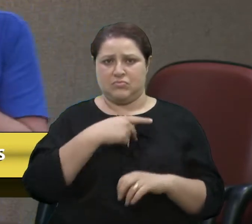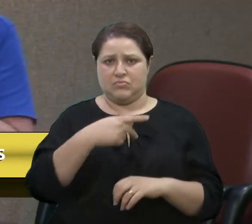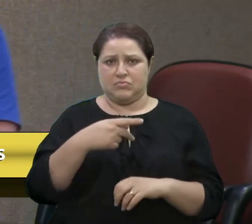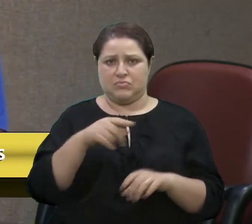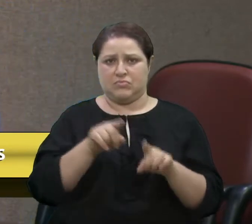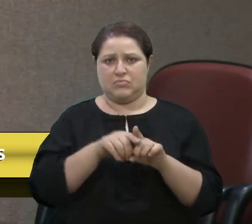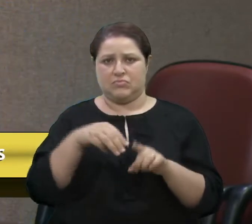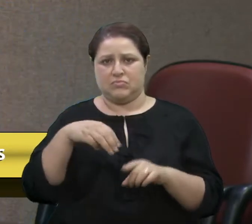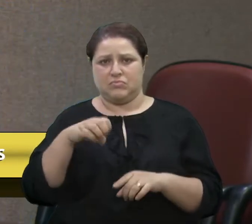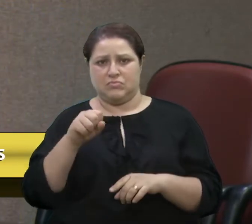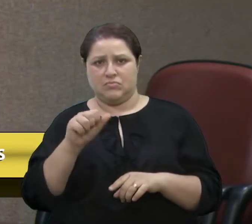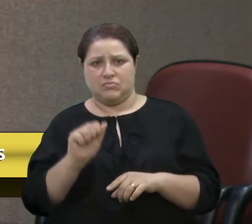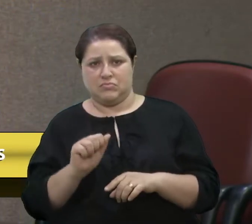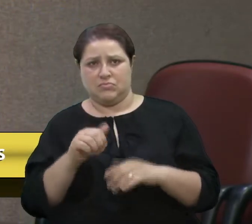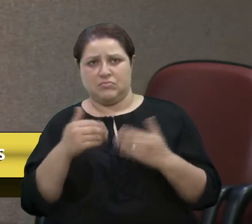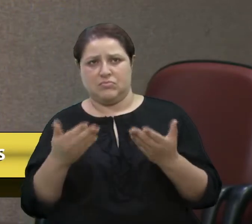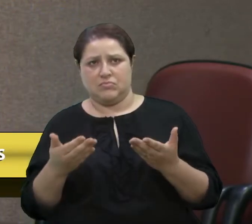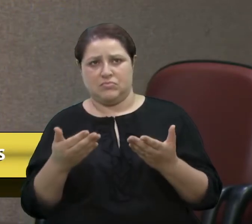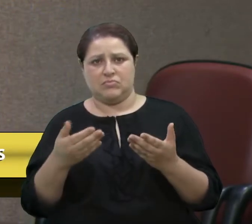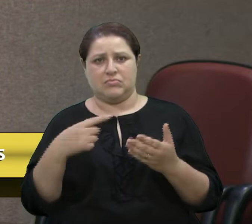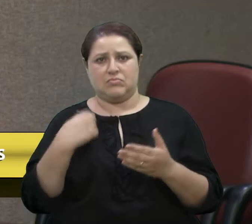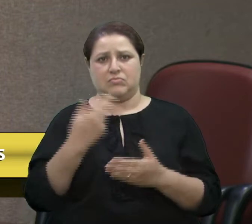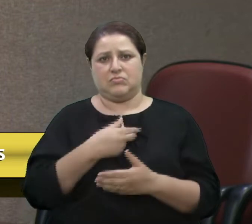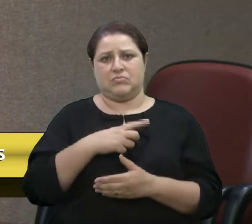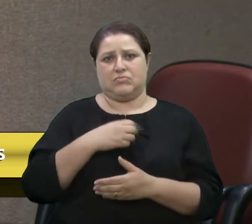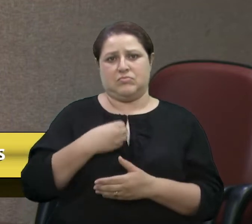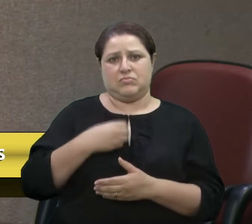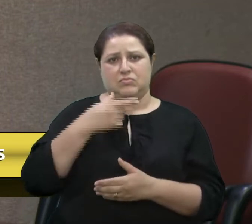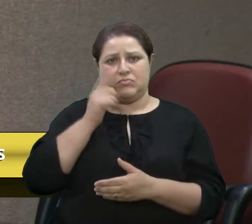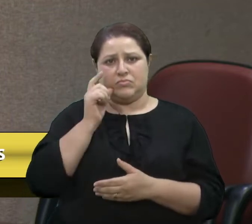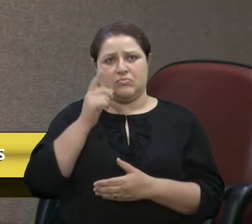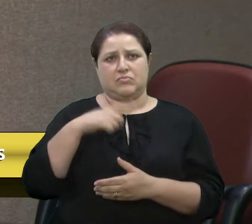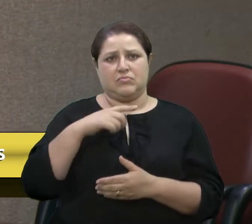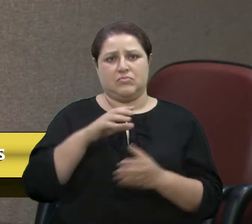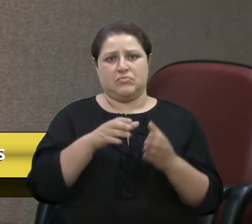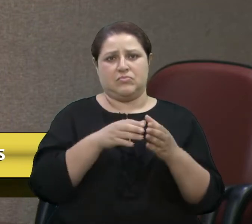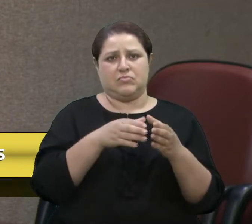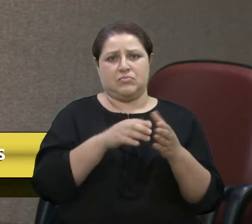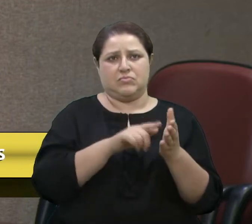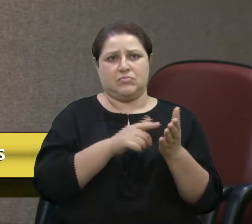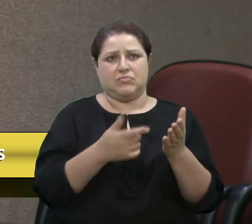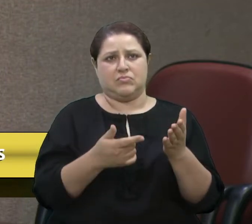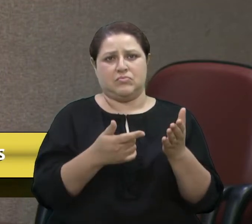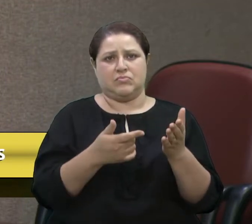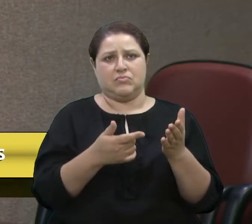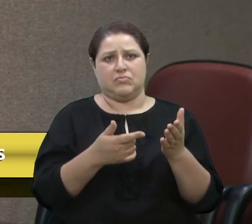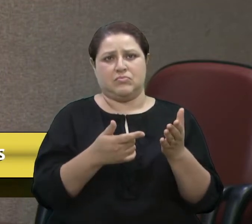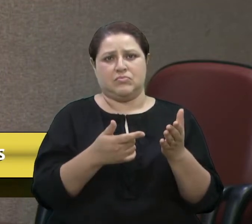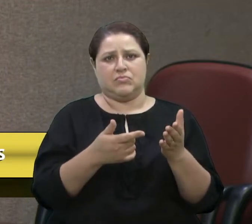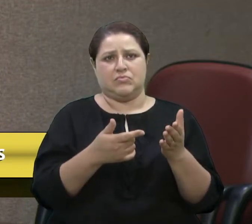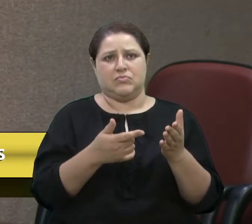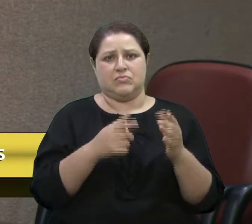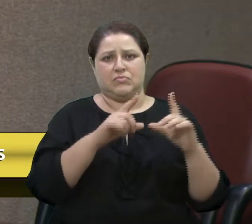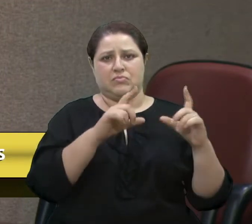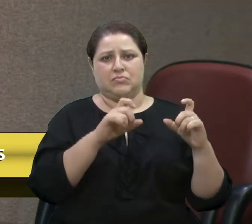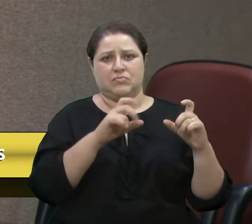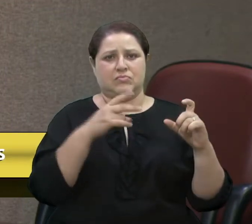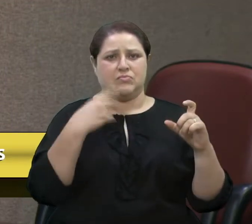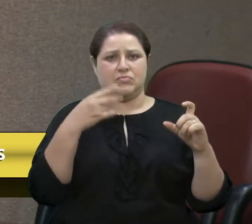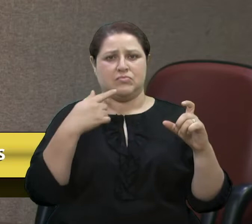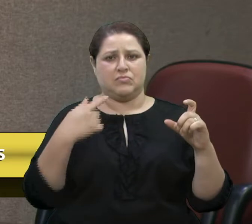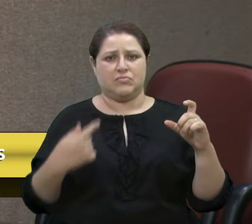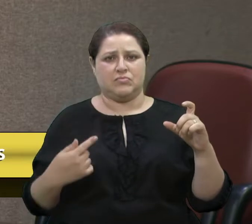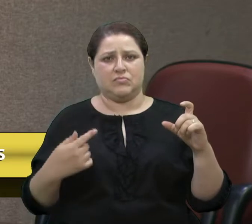estávamos lá ontem. Então, assim, até o pioneiro, agora não vou achar aqui, mas lá embaixo da foto da vereadora Denise,